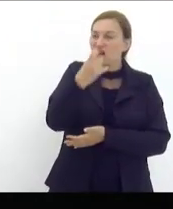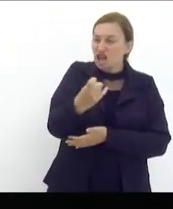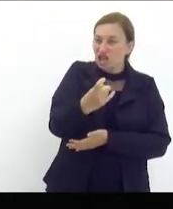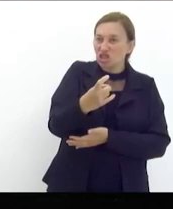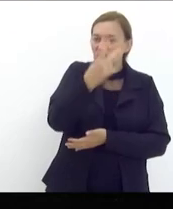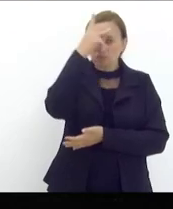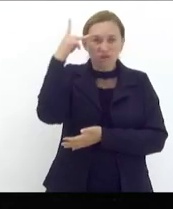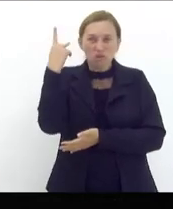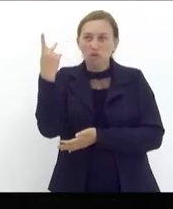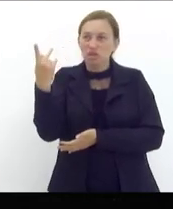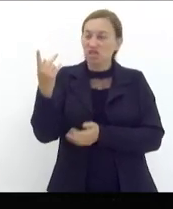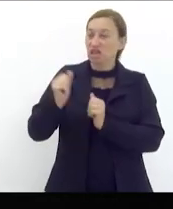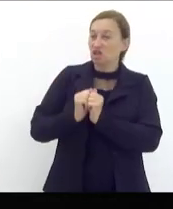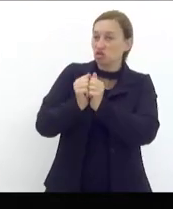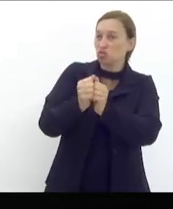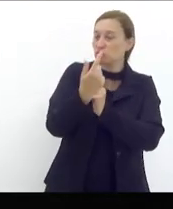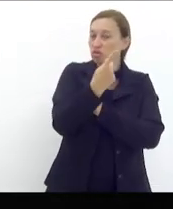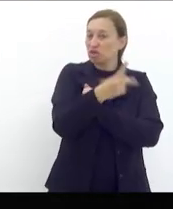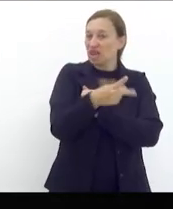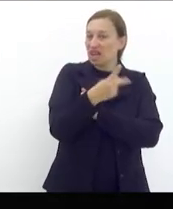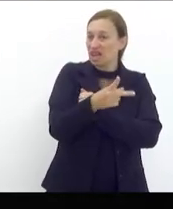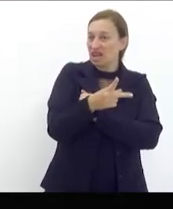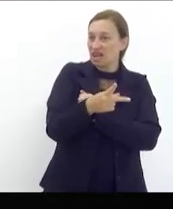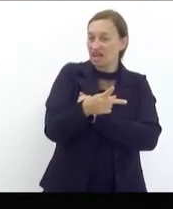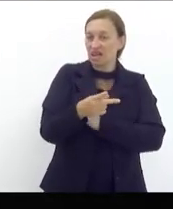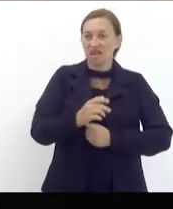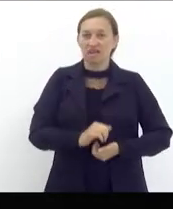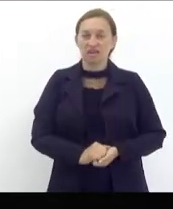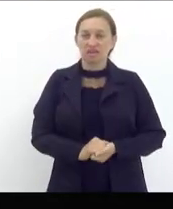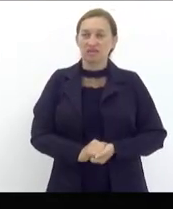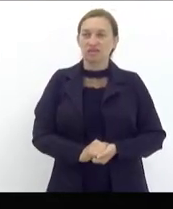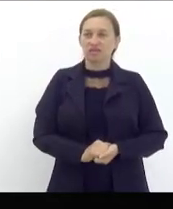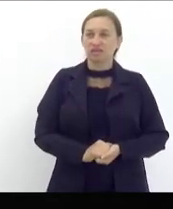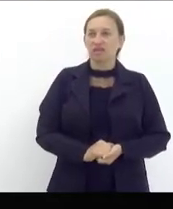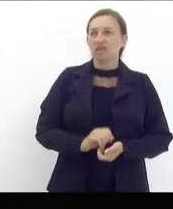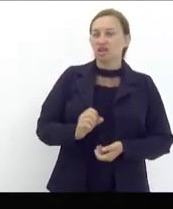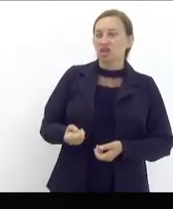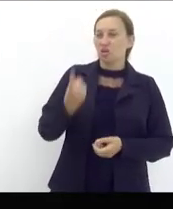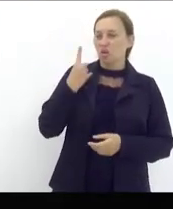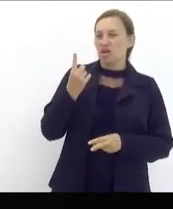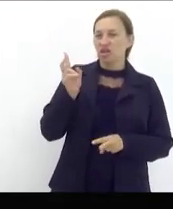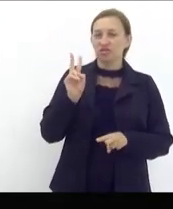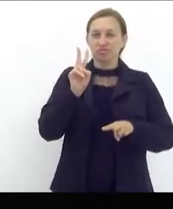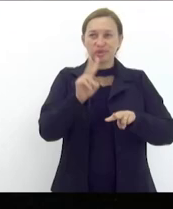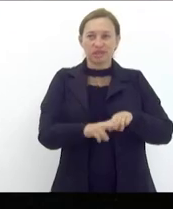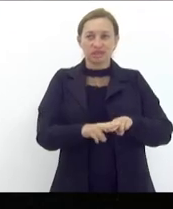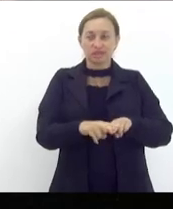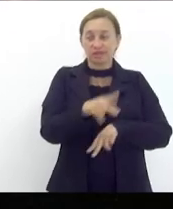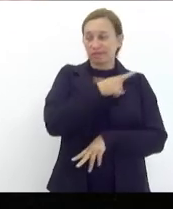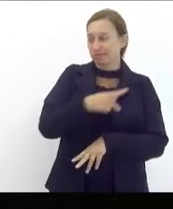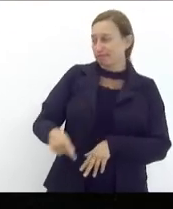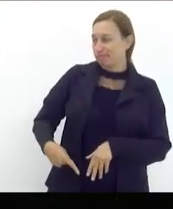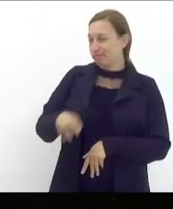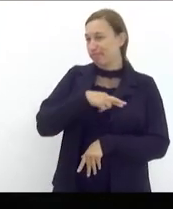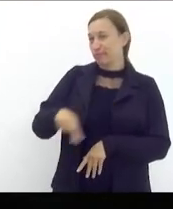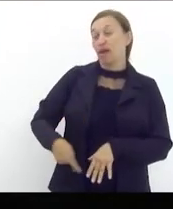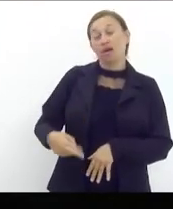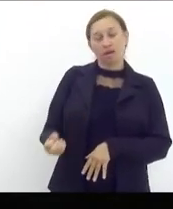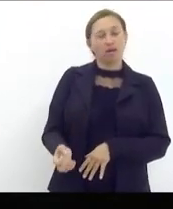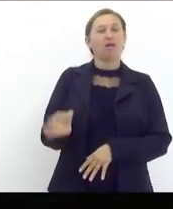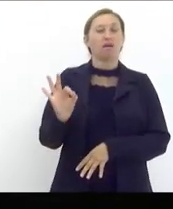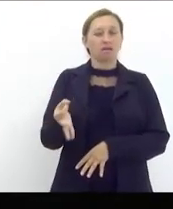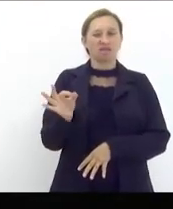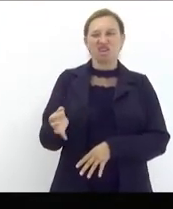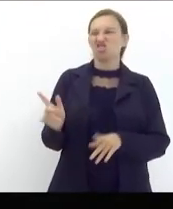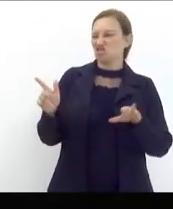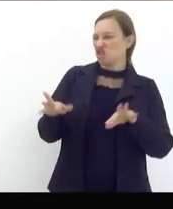tratam bem essa é a verdade e o descondenado presidente aqui da república é óbvio não faria nada